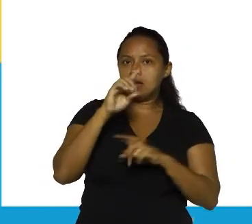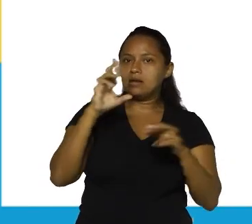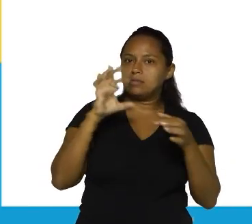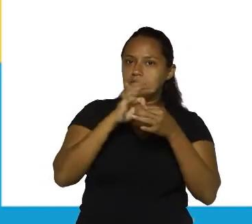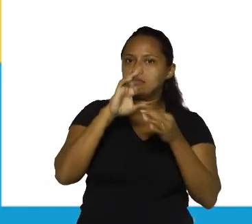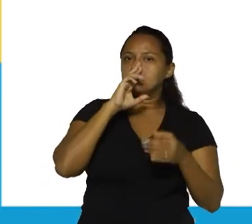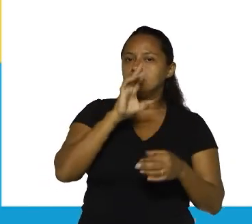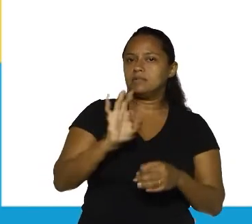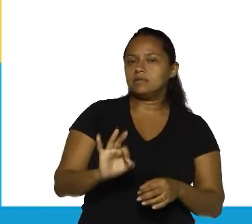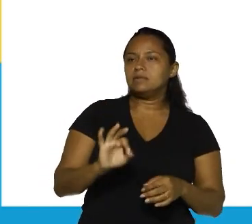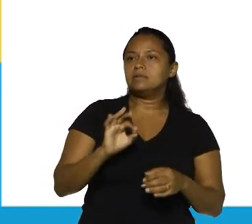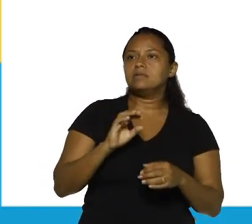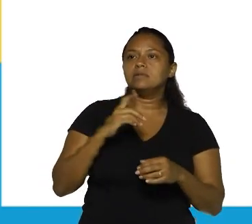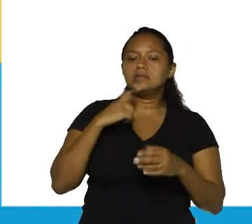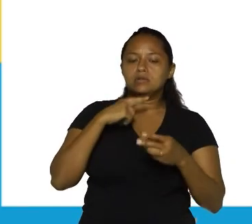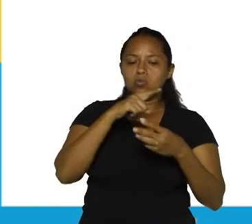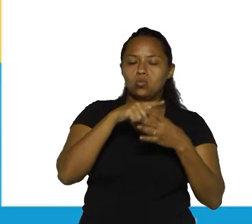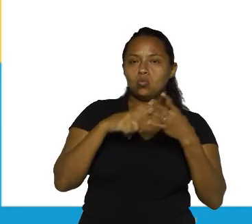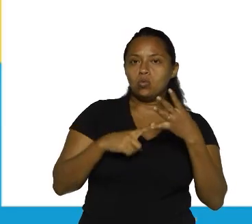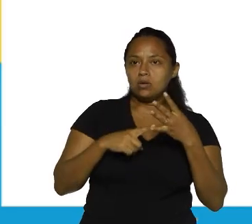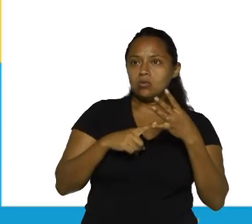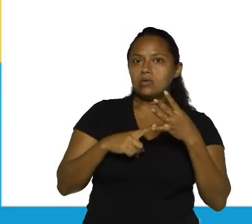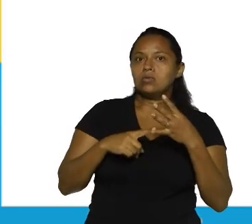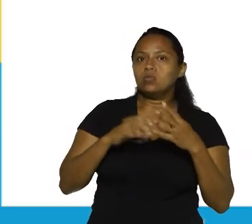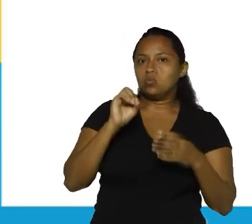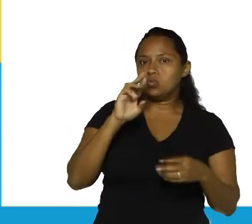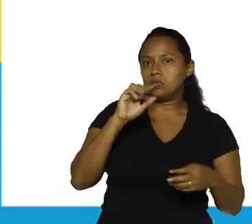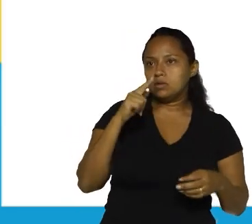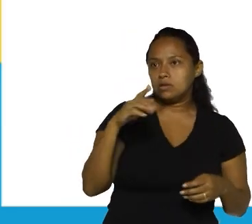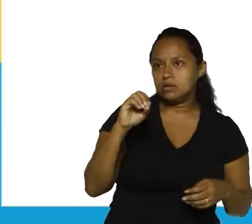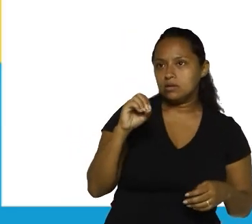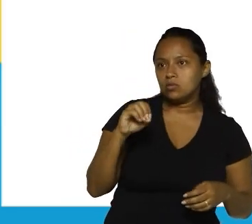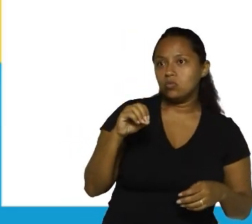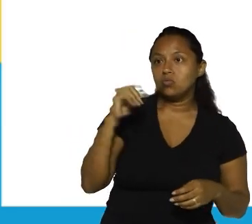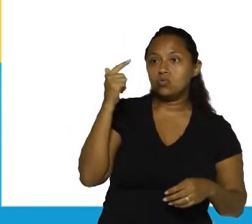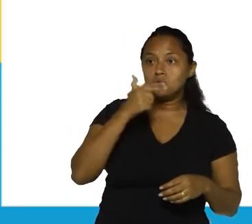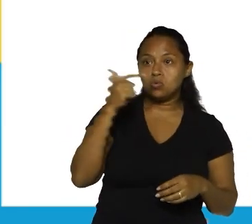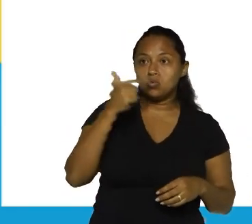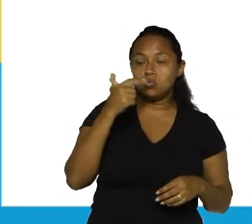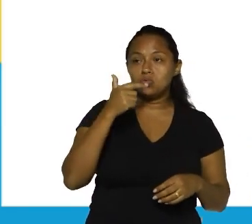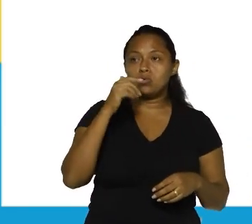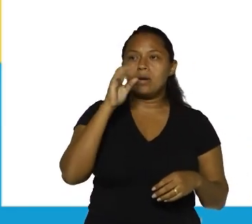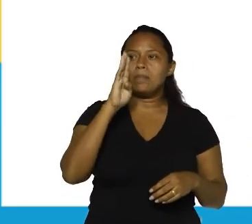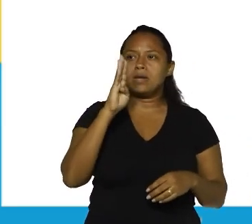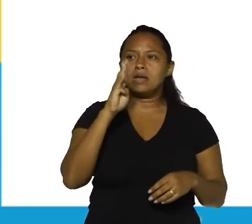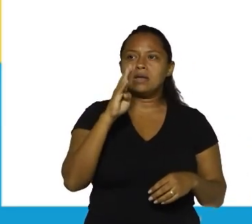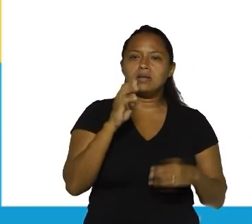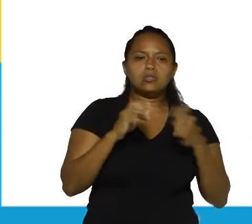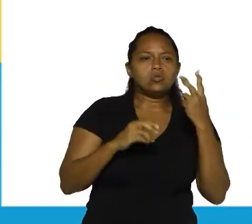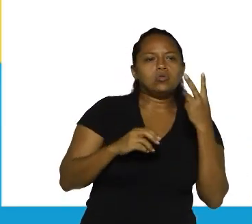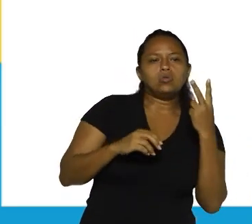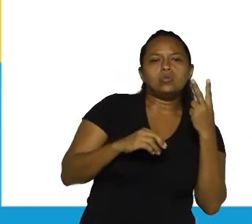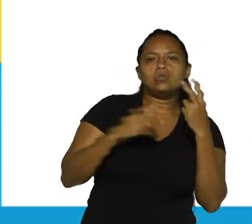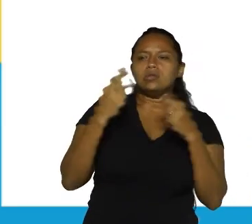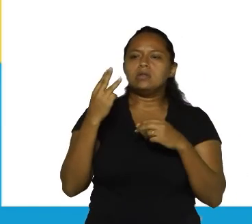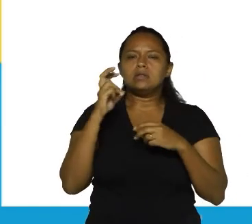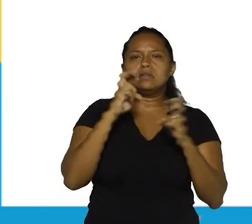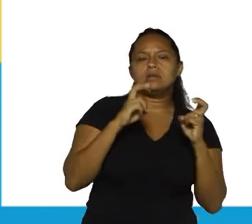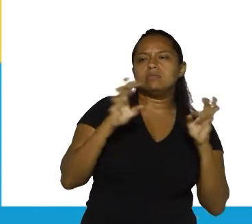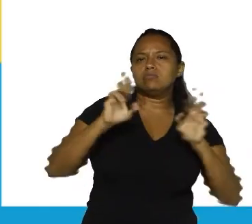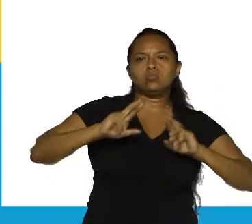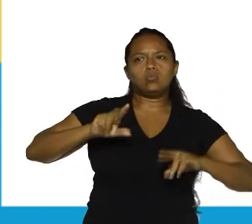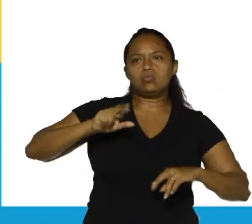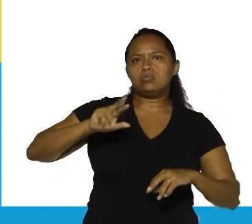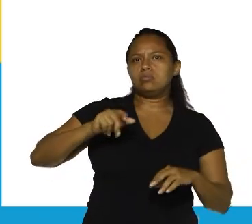O primeiro período é composto por quatro orações. O segundo aqui está entre três e cinco. Então,